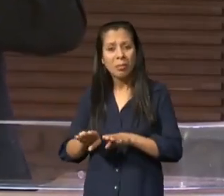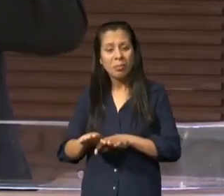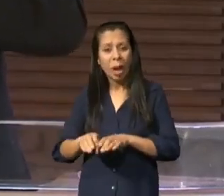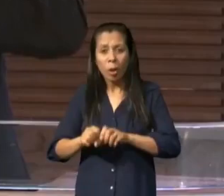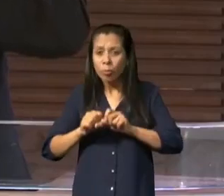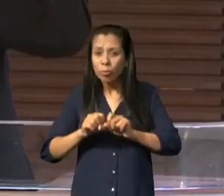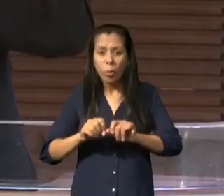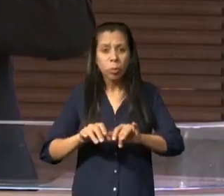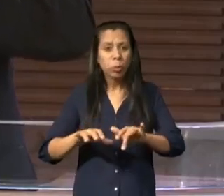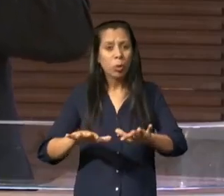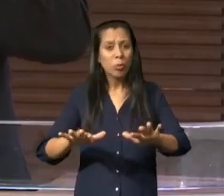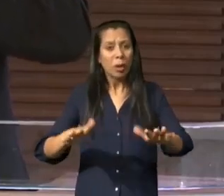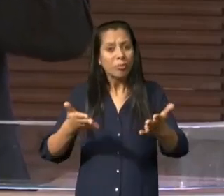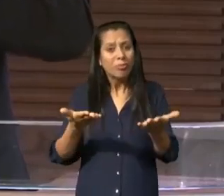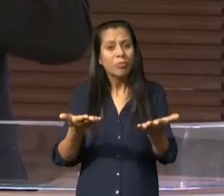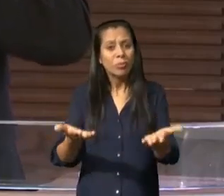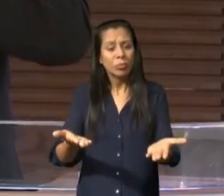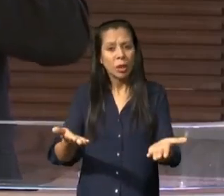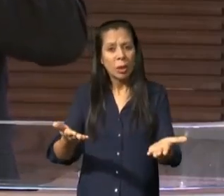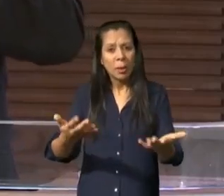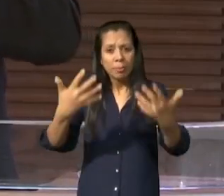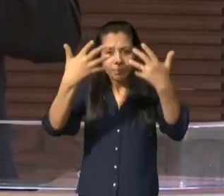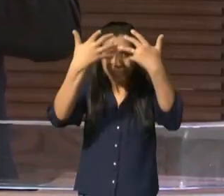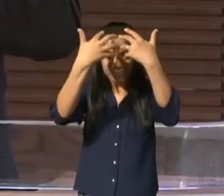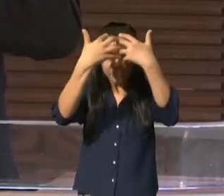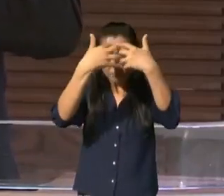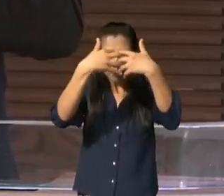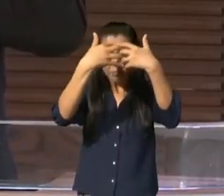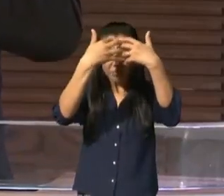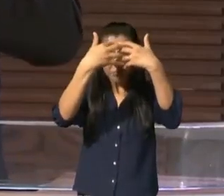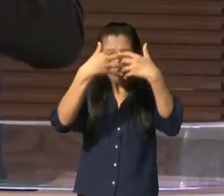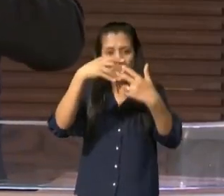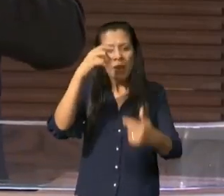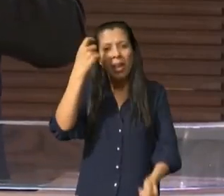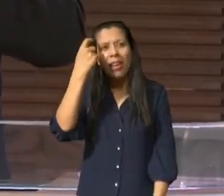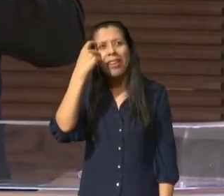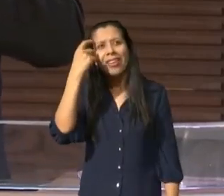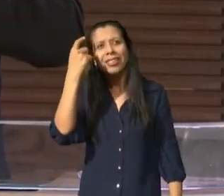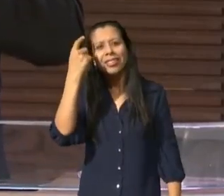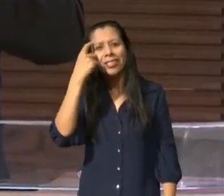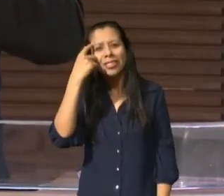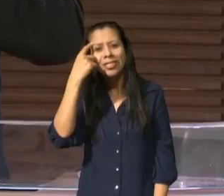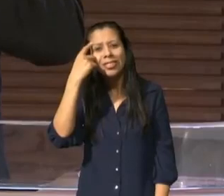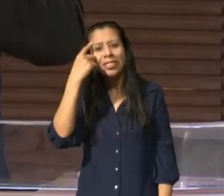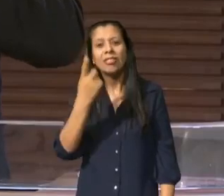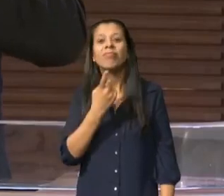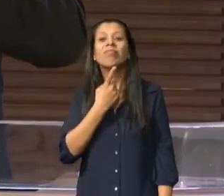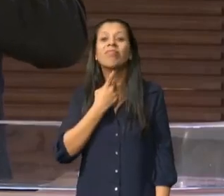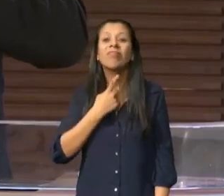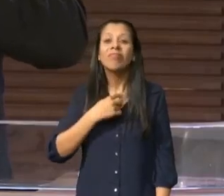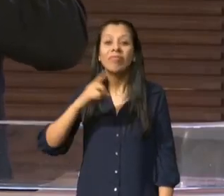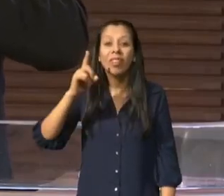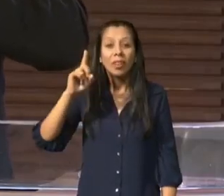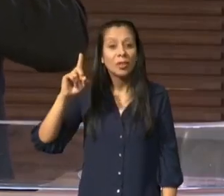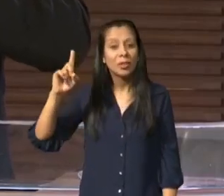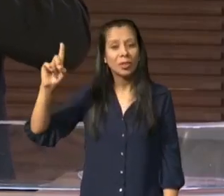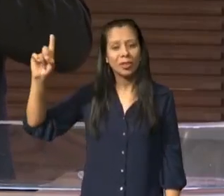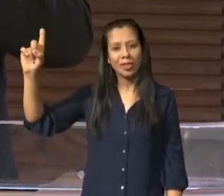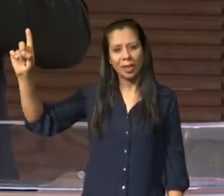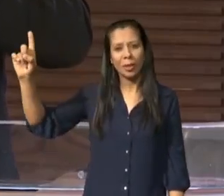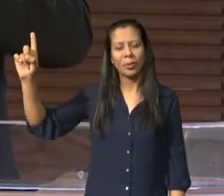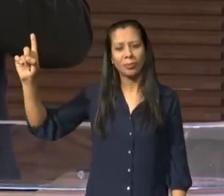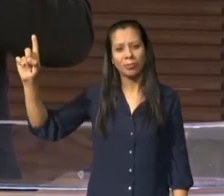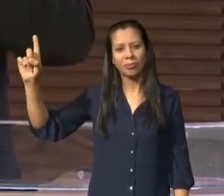é para que você também reflita na sua vida mas graças a Deus que a mensagem de Paulo não